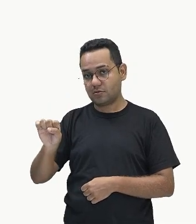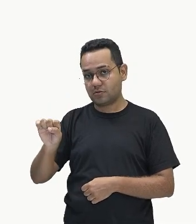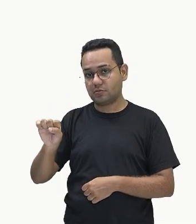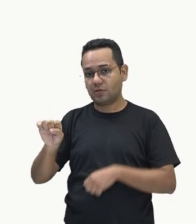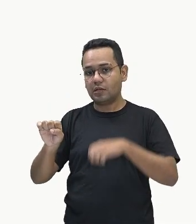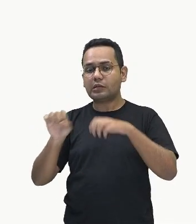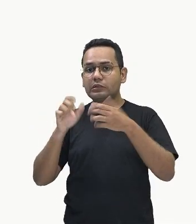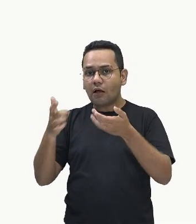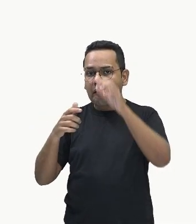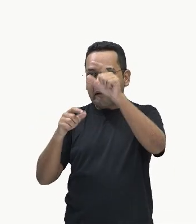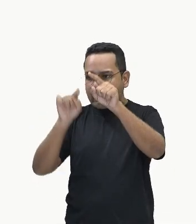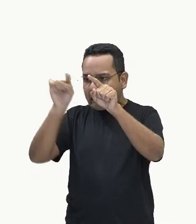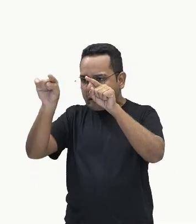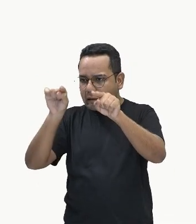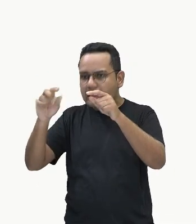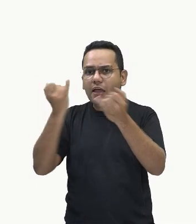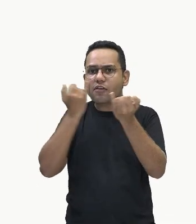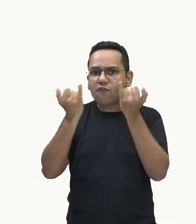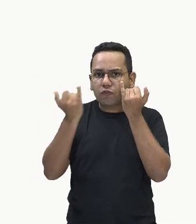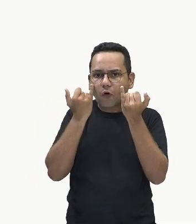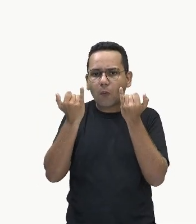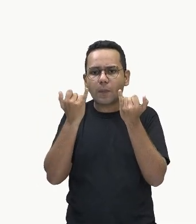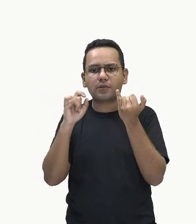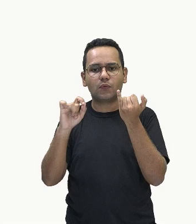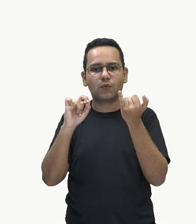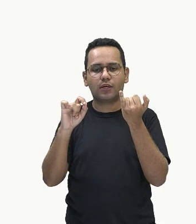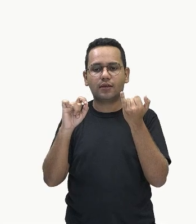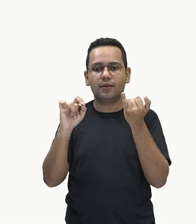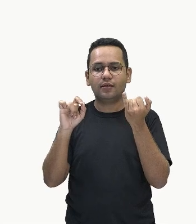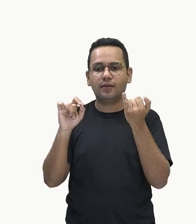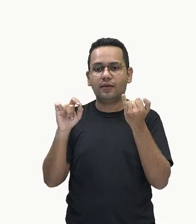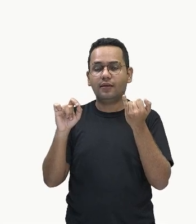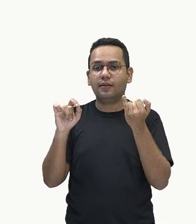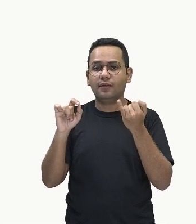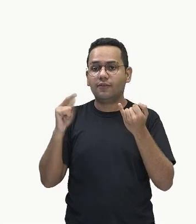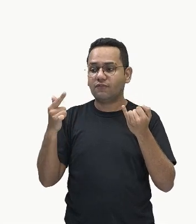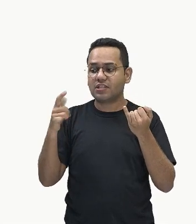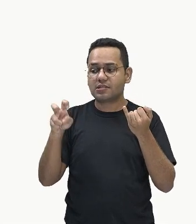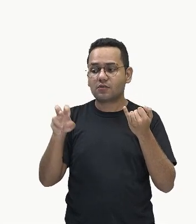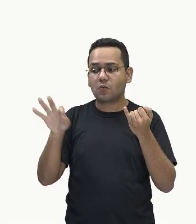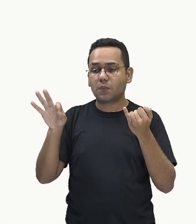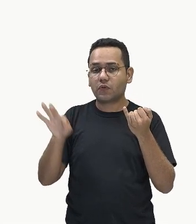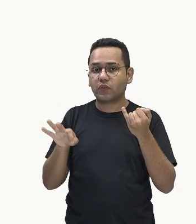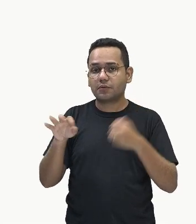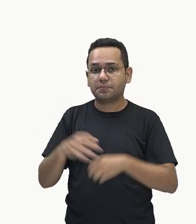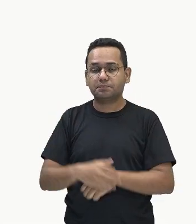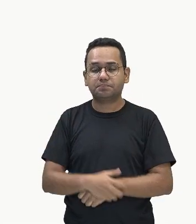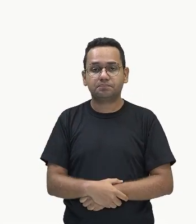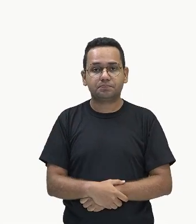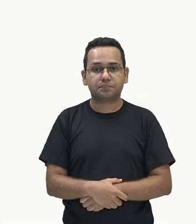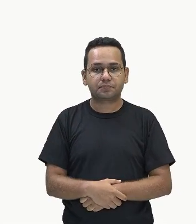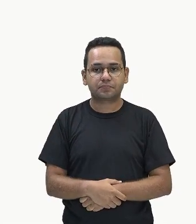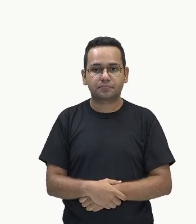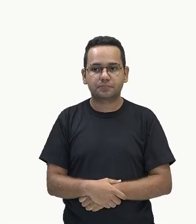equivale a 25%, como eu mostrei aí.